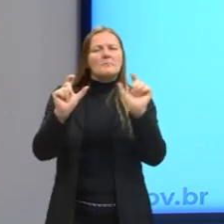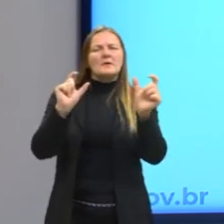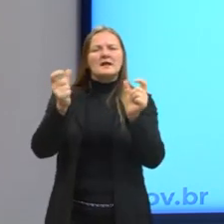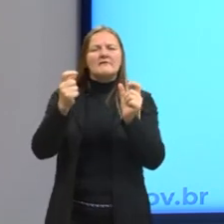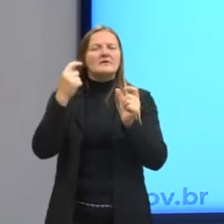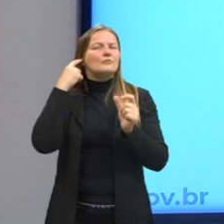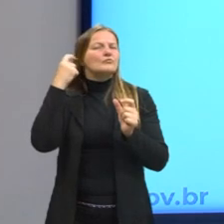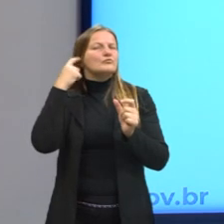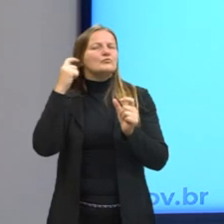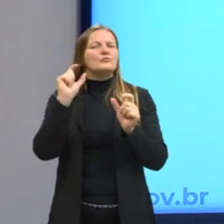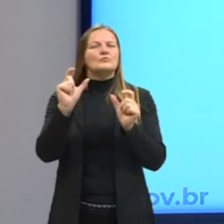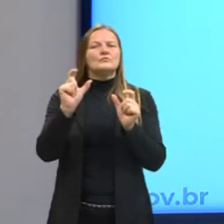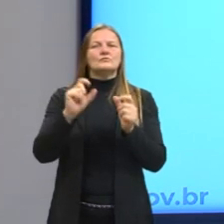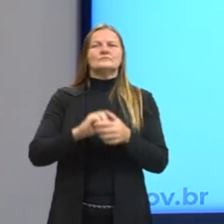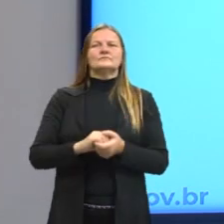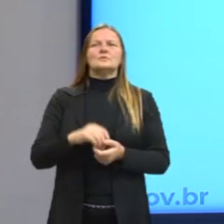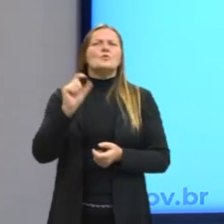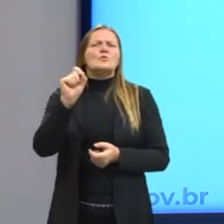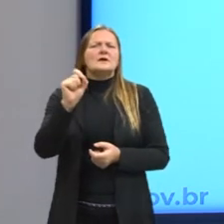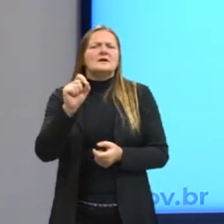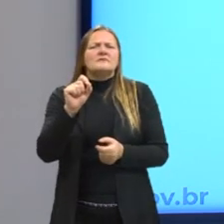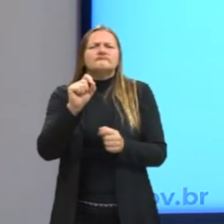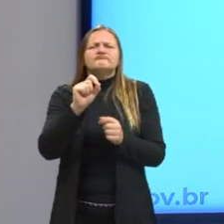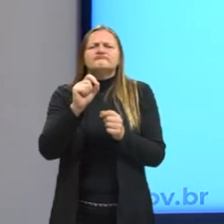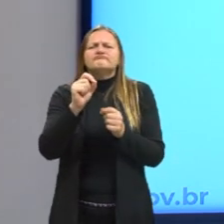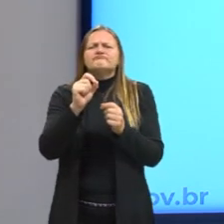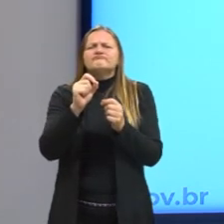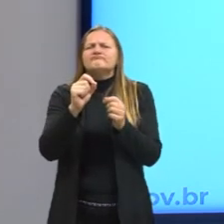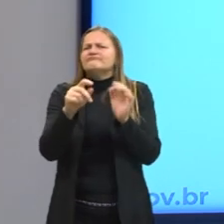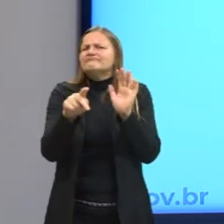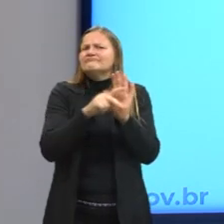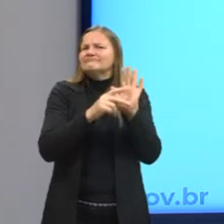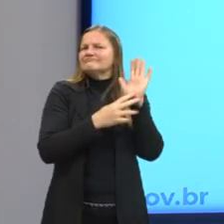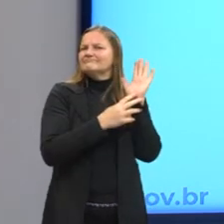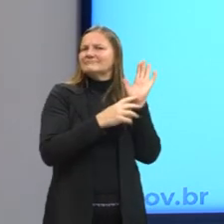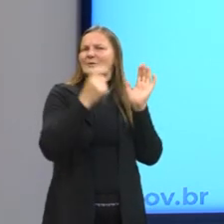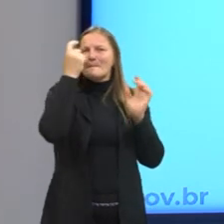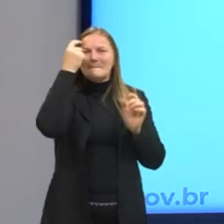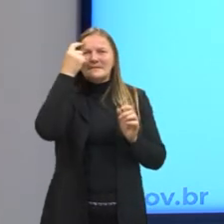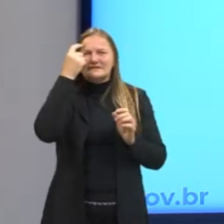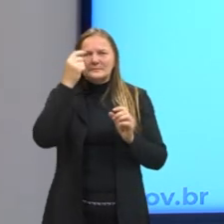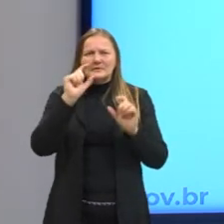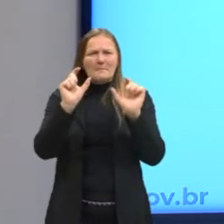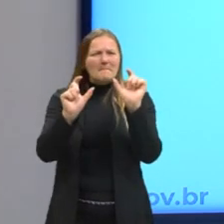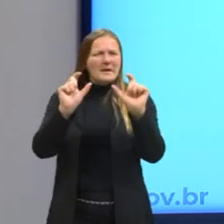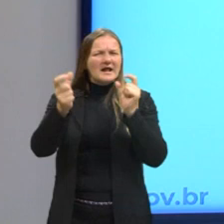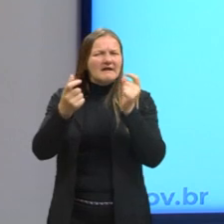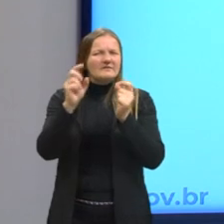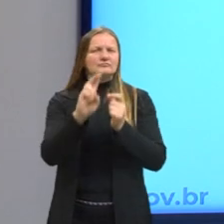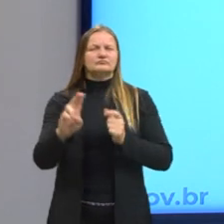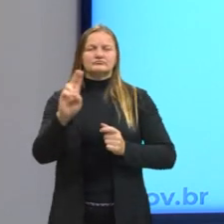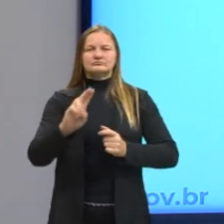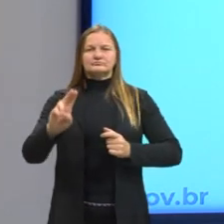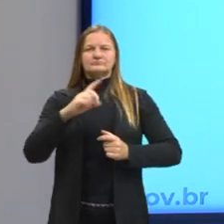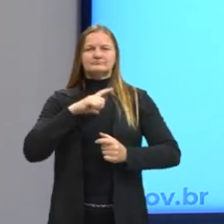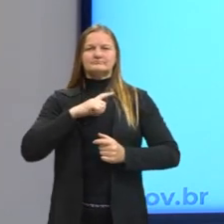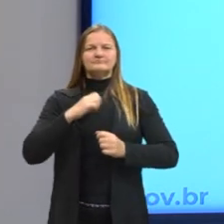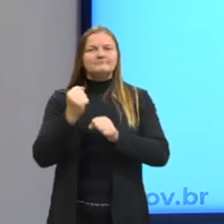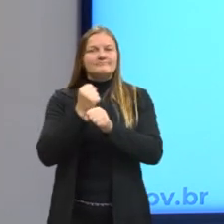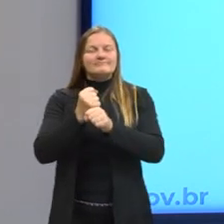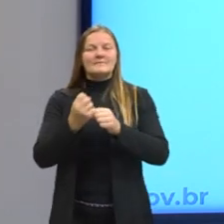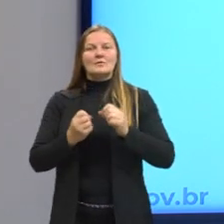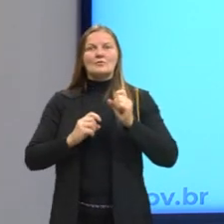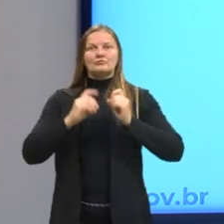sonoras. O que são figuras de pensamento? Elas são utilizadas para produzir maior